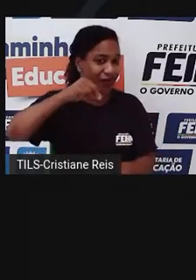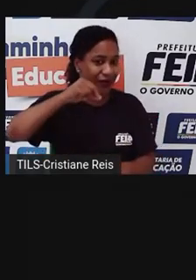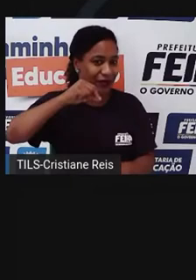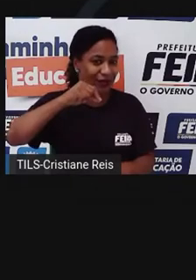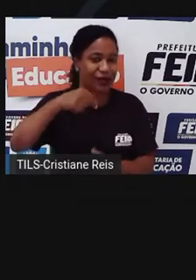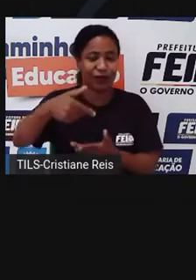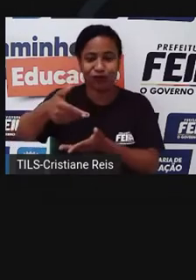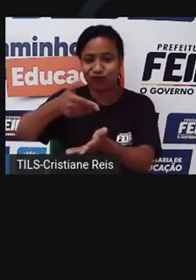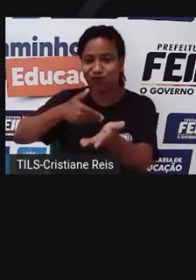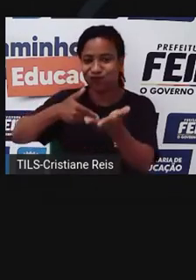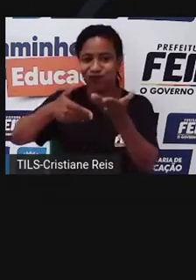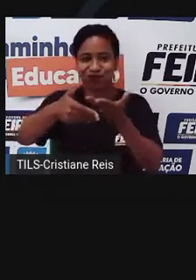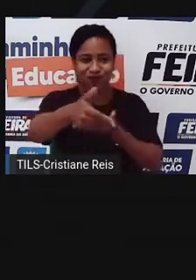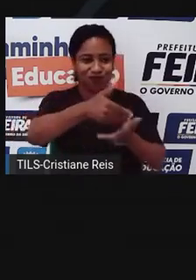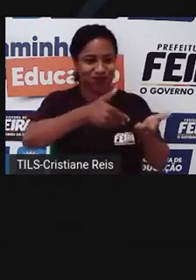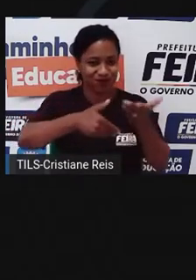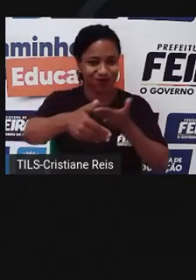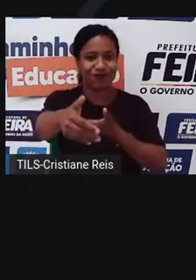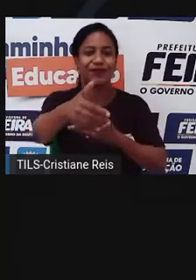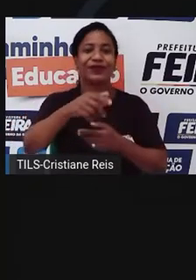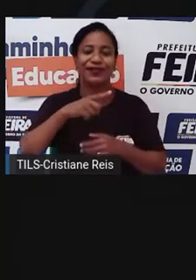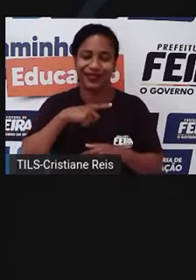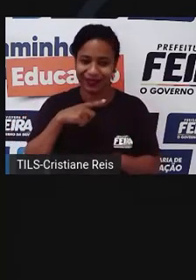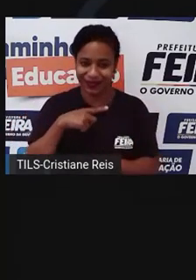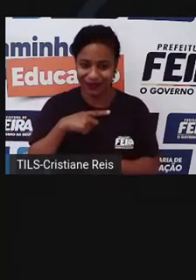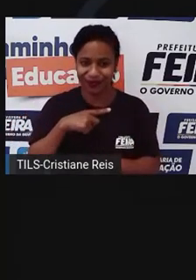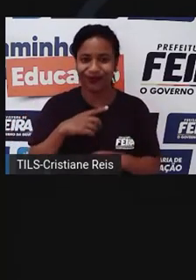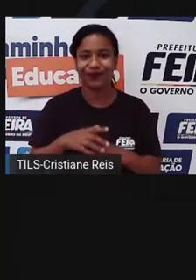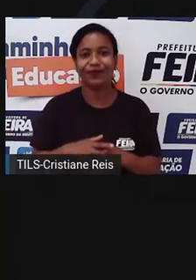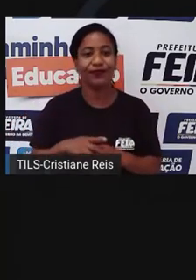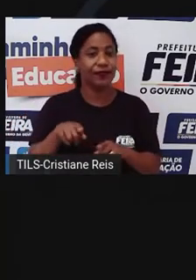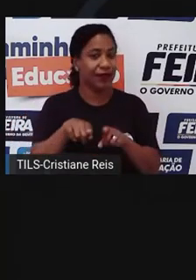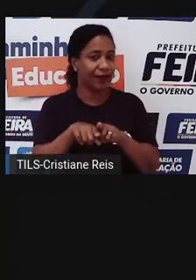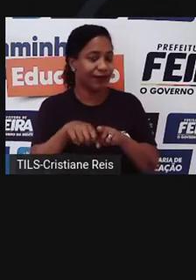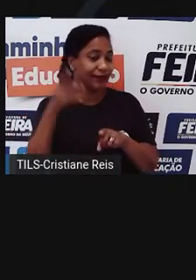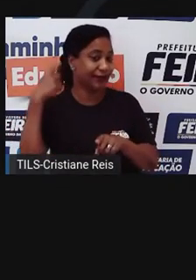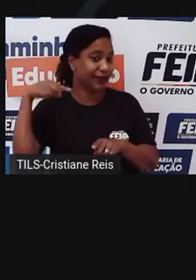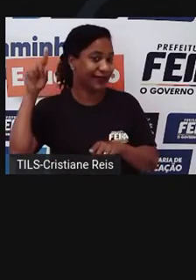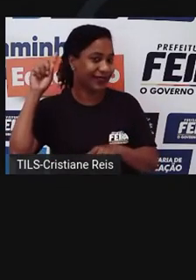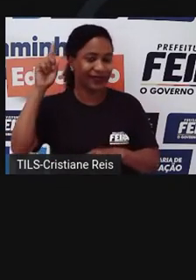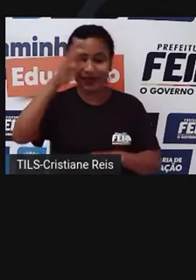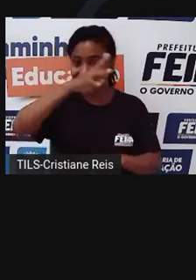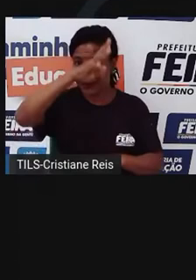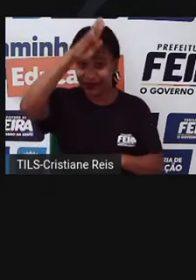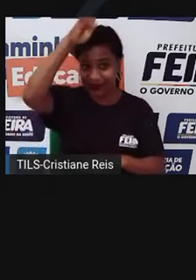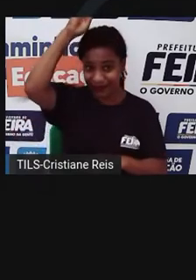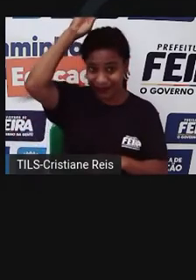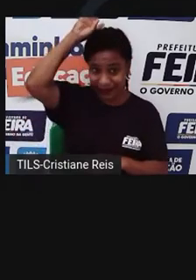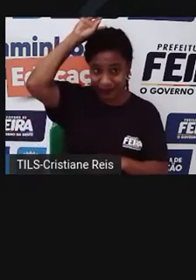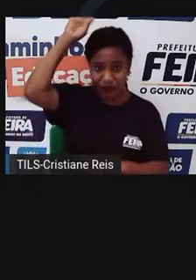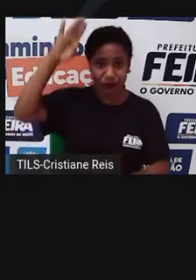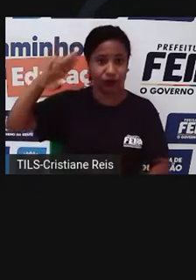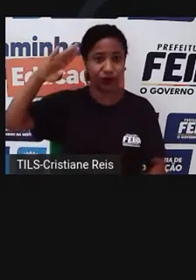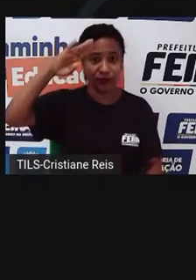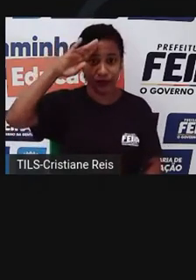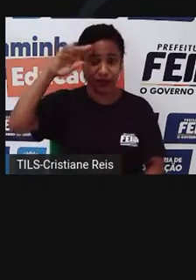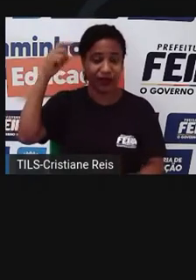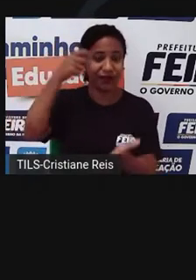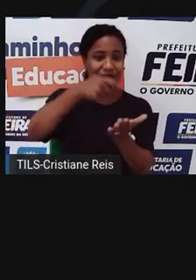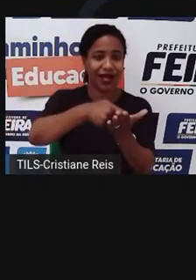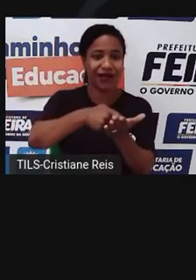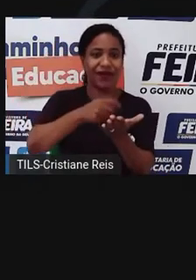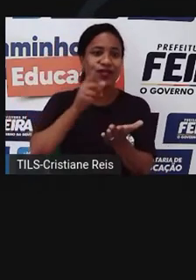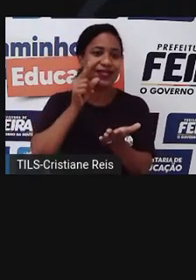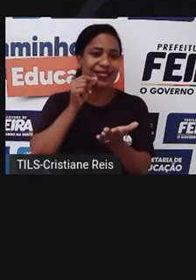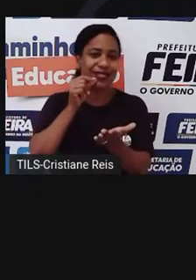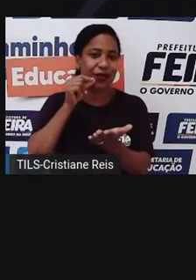considerado uma moeda de troca. Durante o Império Romano, os soldados das legiões eram pagos com sal. Esta prática